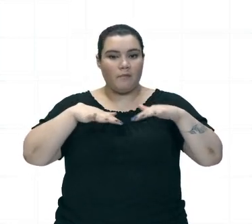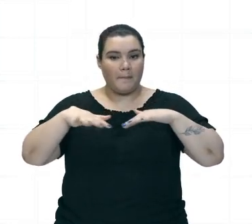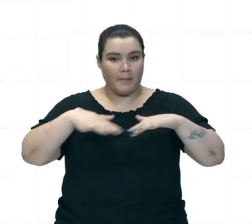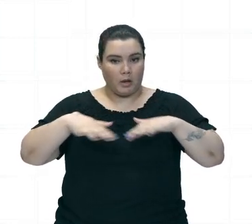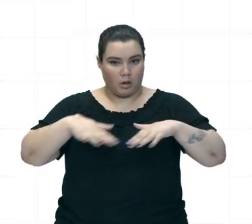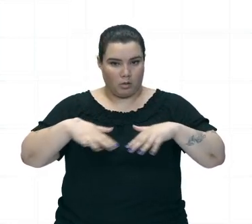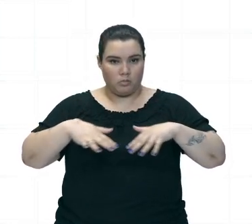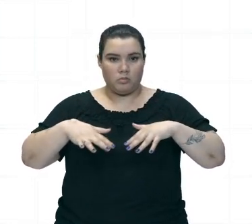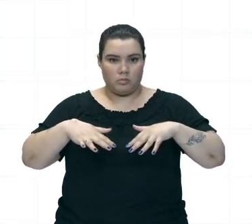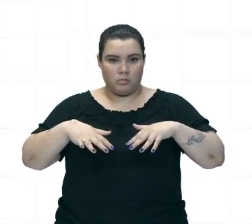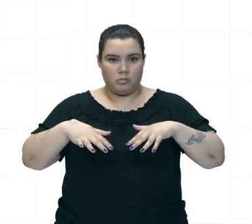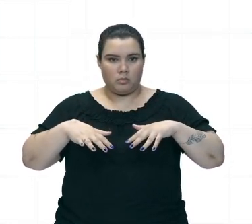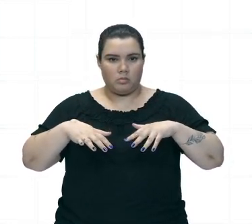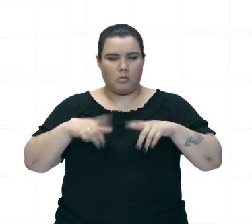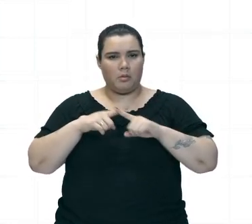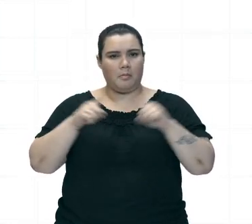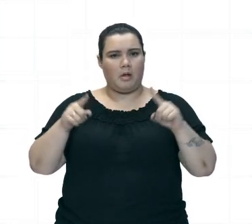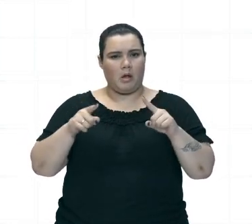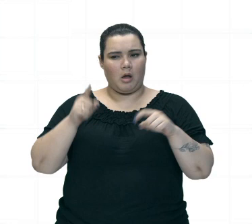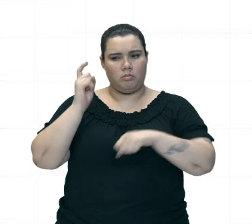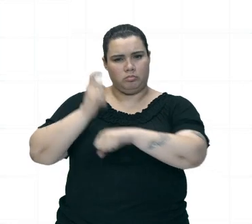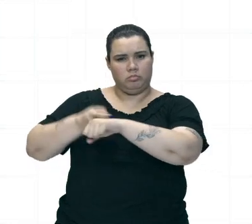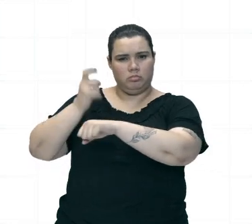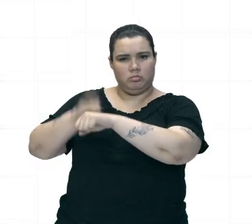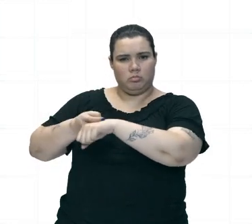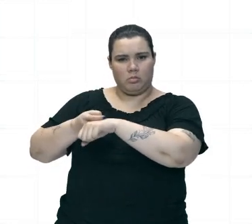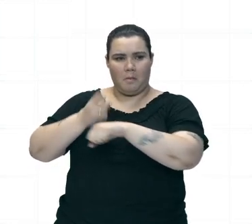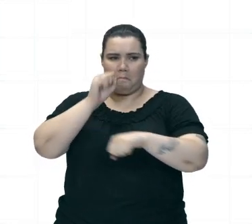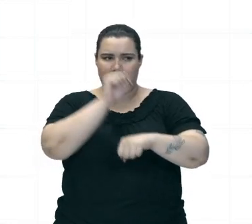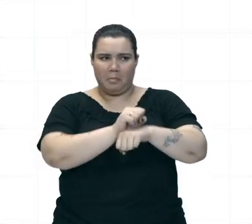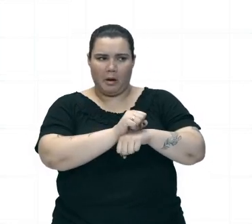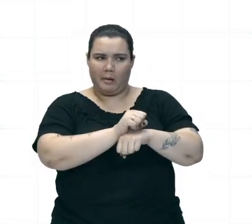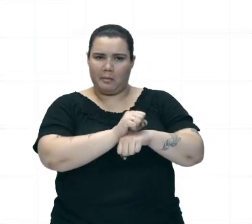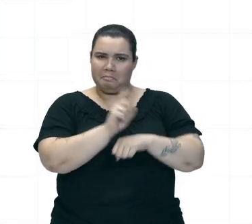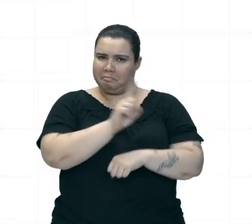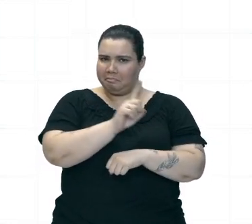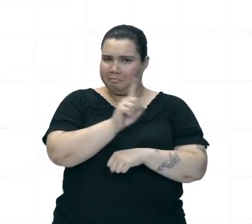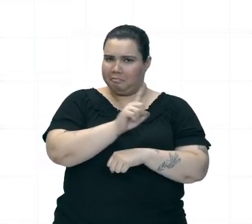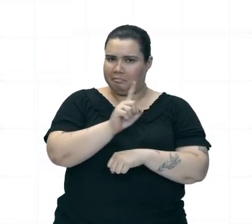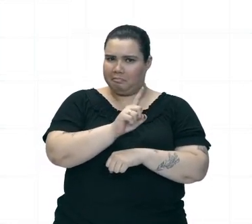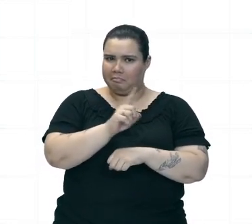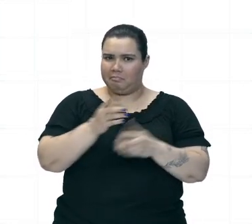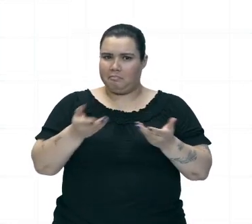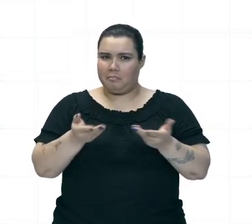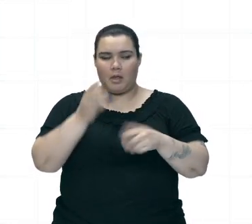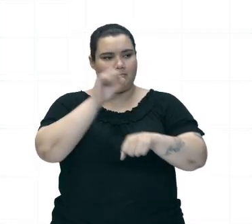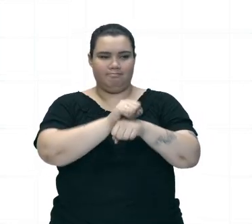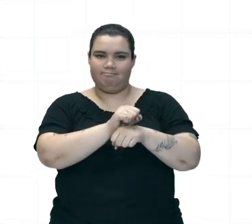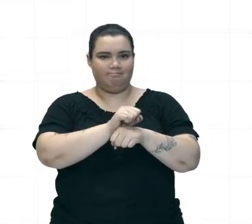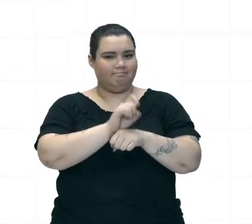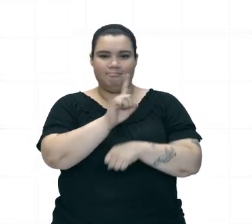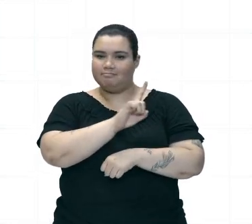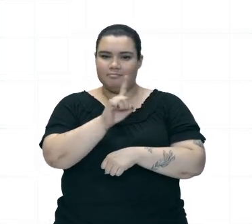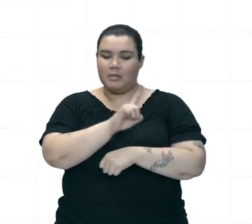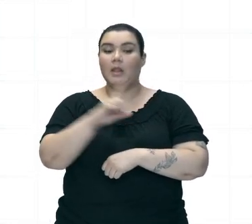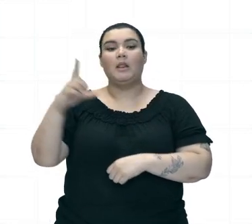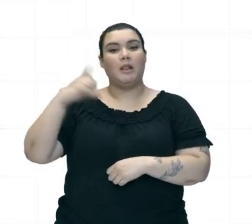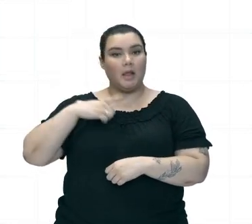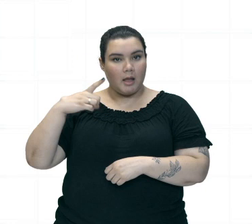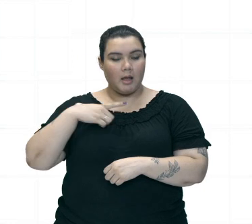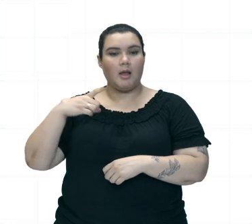Ah professor Então o estado Sólido Ele não Fica parado Ele não Fica parado Ainda